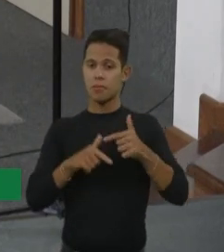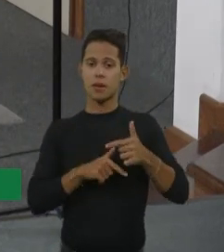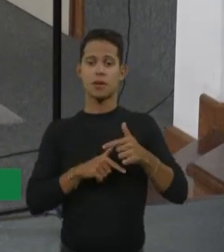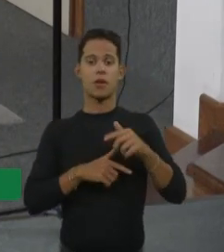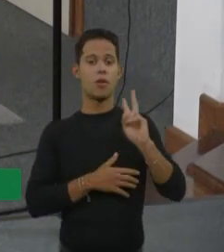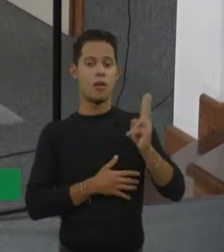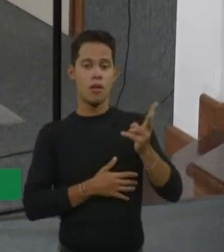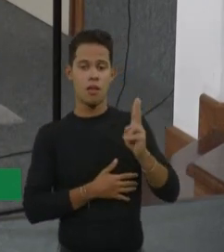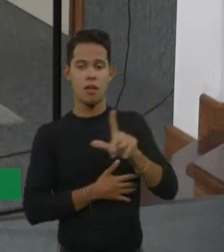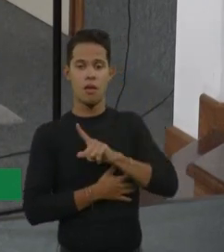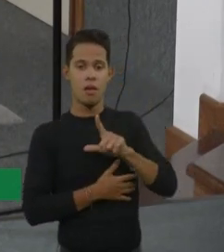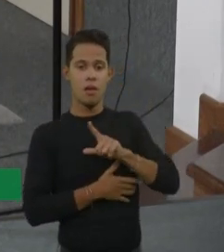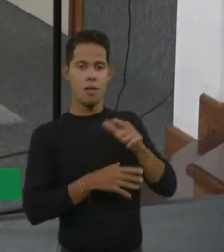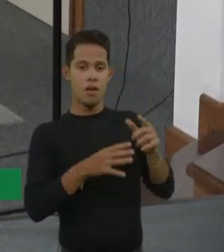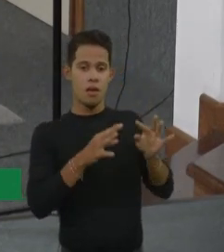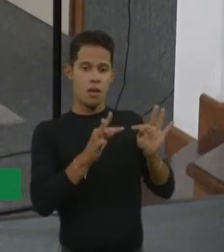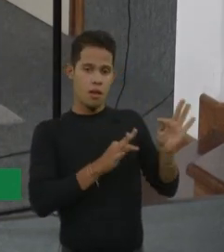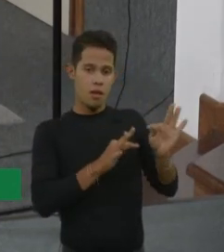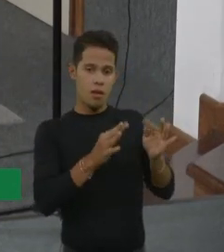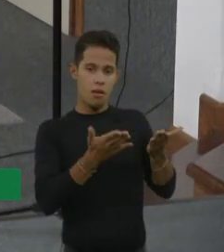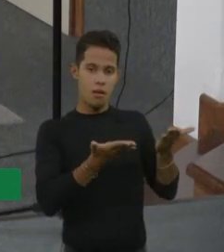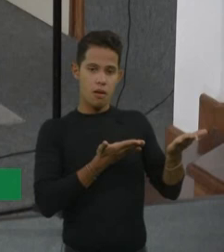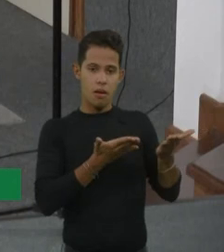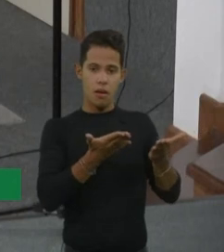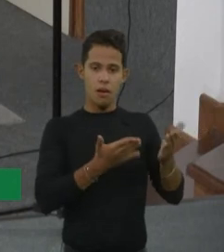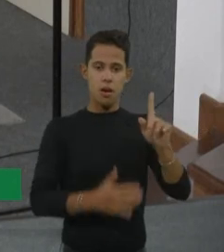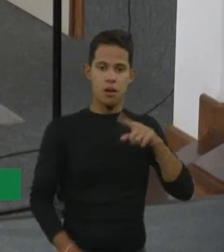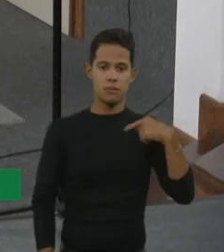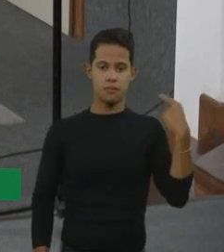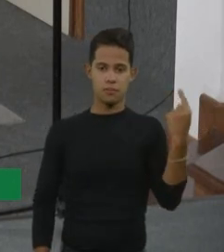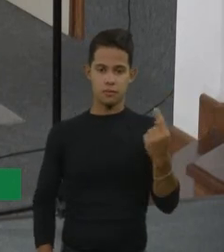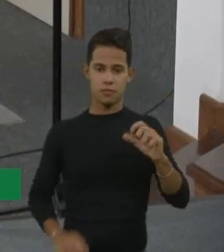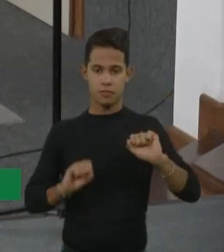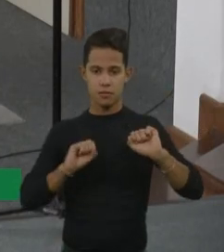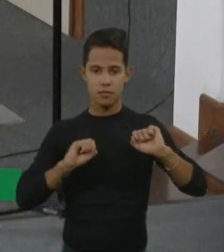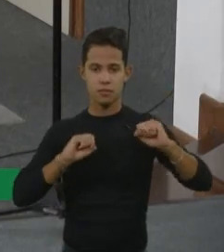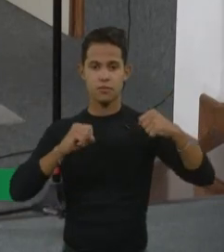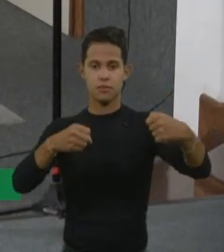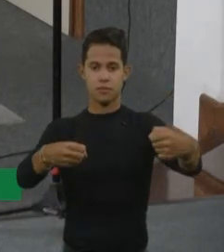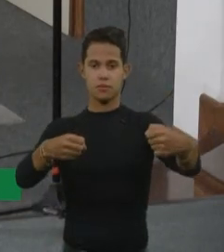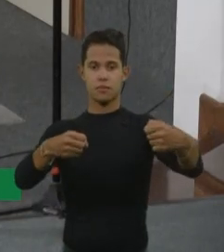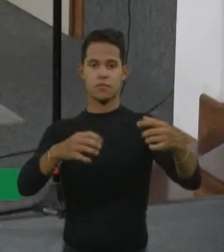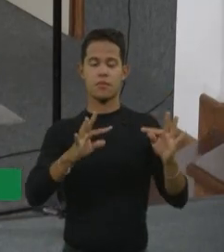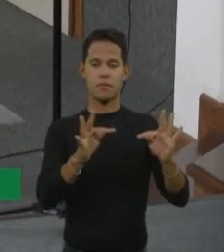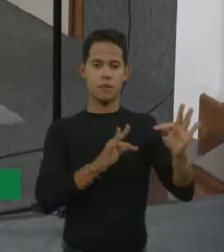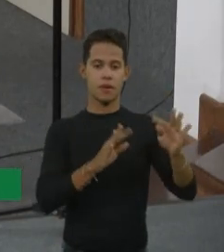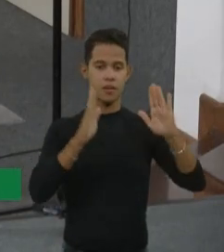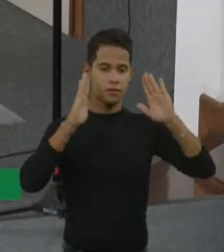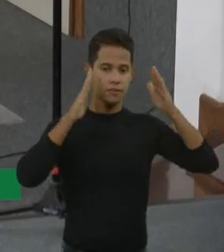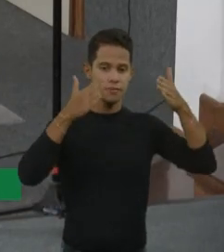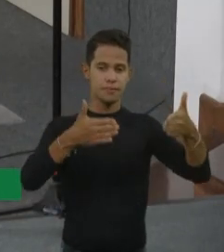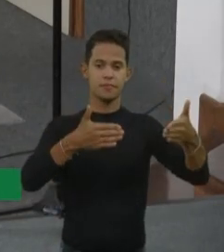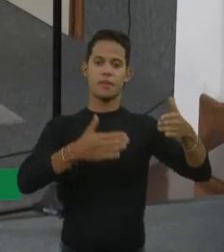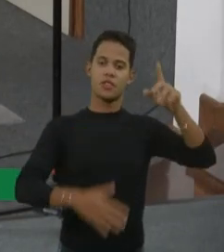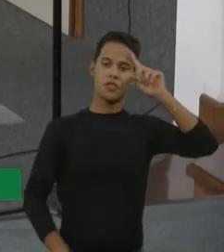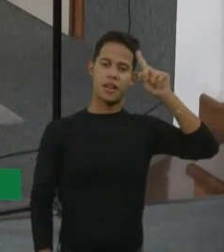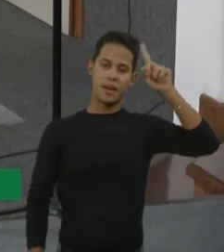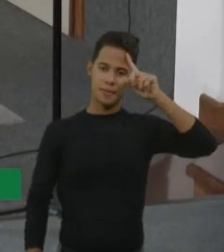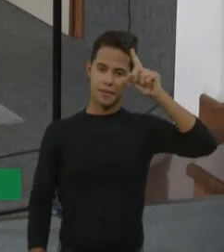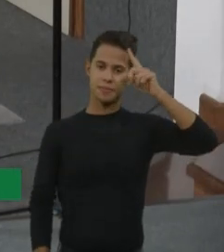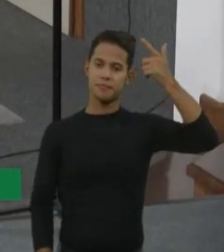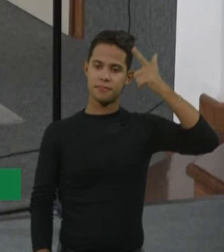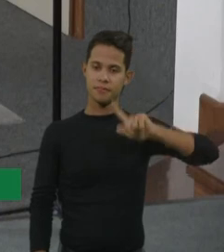sempre tem o que fazer. Só que a gente quer lutar pra tratamentos específicos, né, e cada vez mais a gente está conseguindo, né?